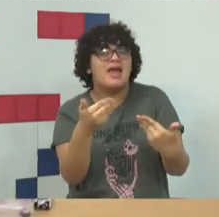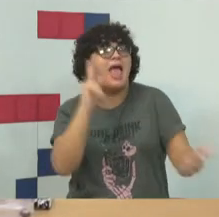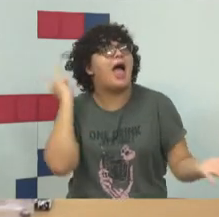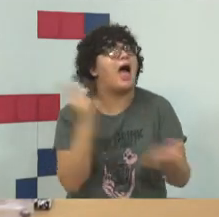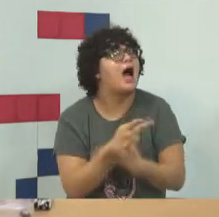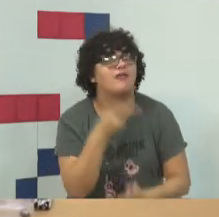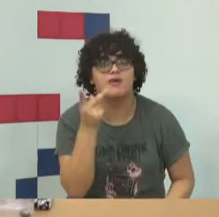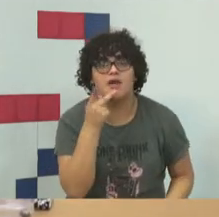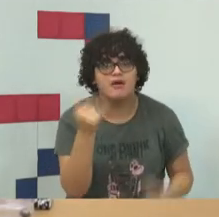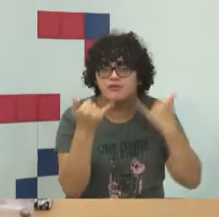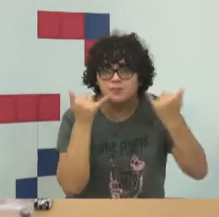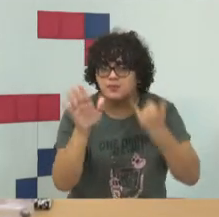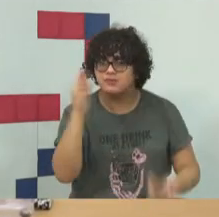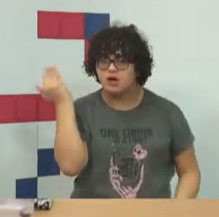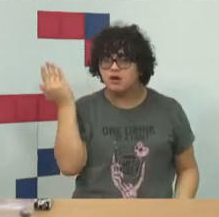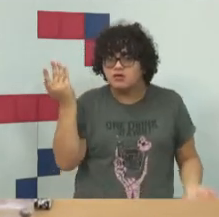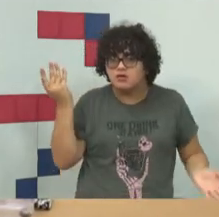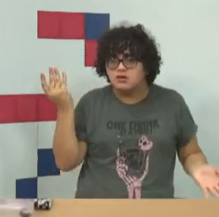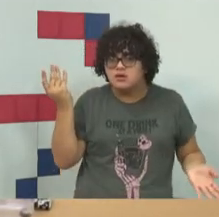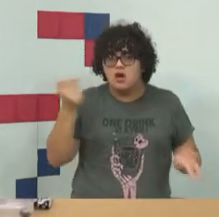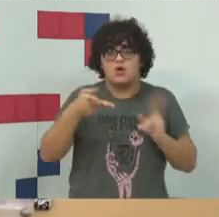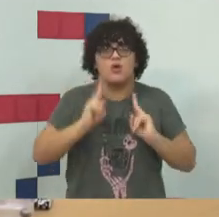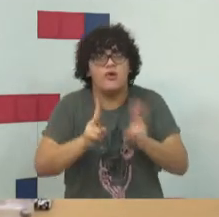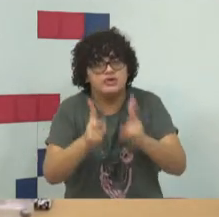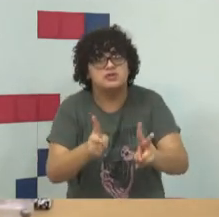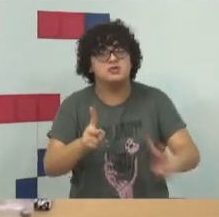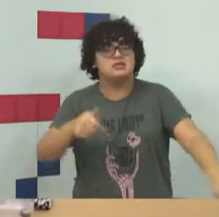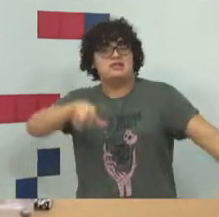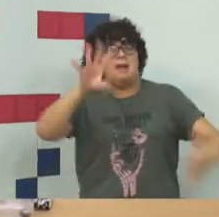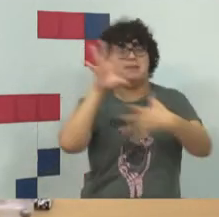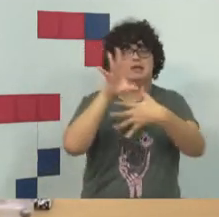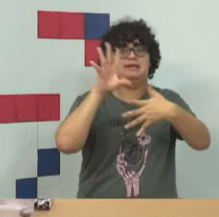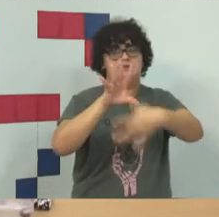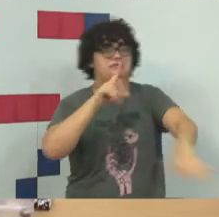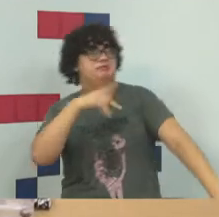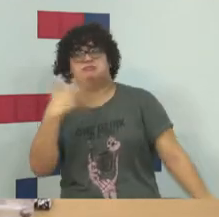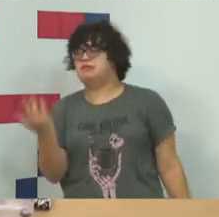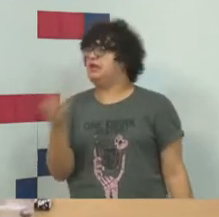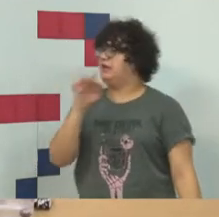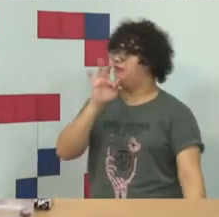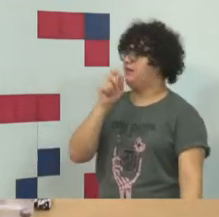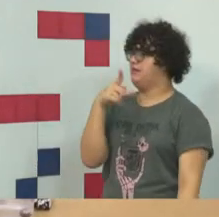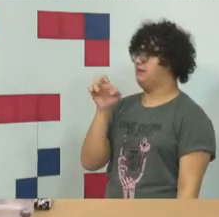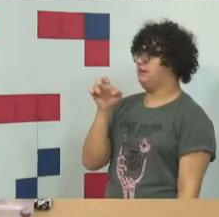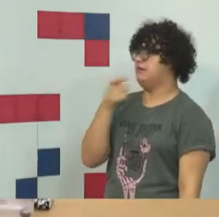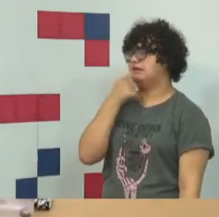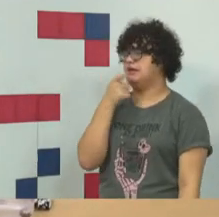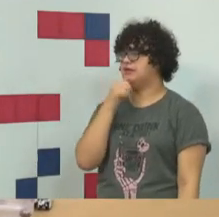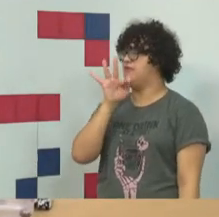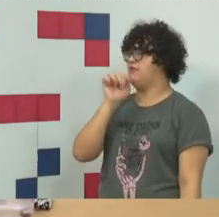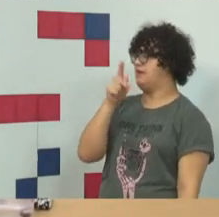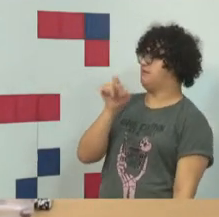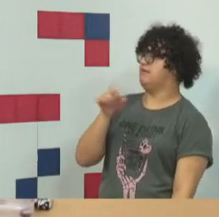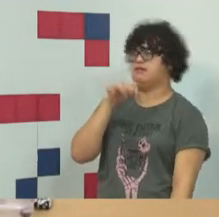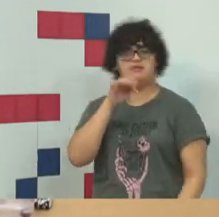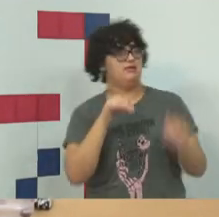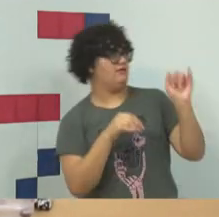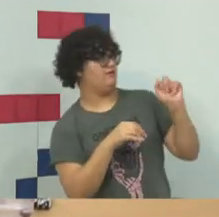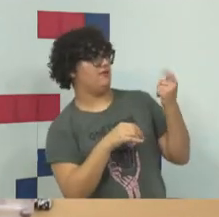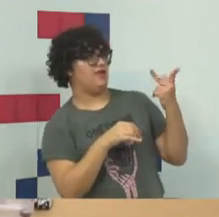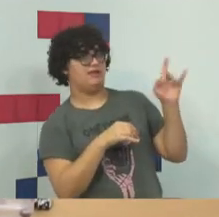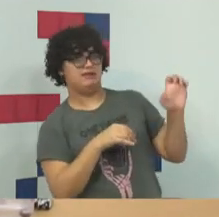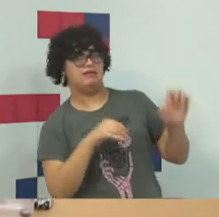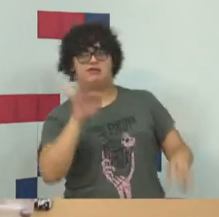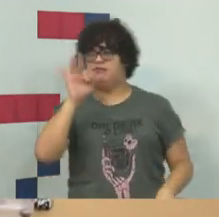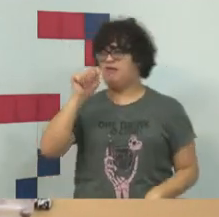fake news. Por que a gente continua americanizando? Não existe nenhum outro nome para isso? Existe. No projeto que eu auxiliei a escrever, o